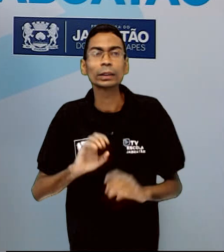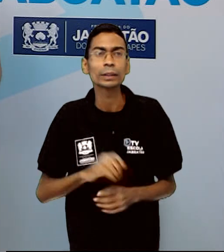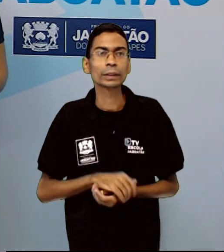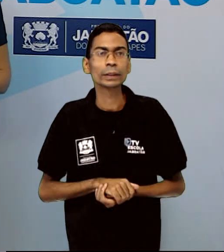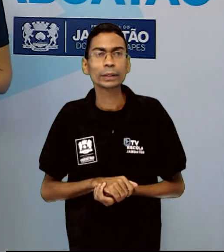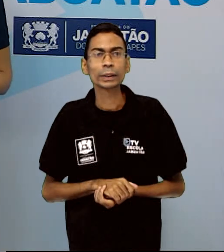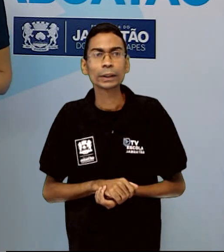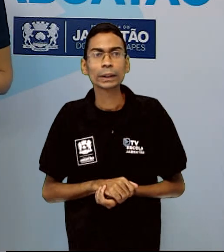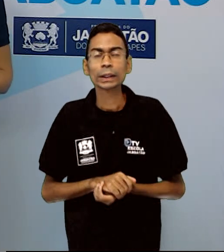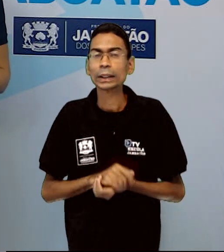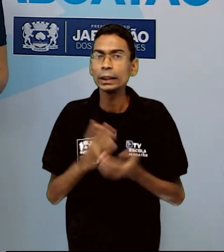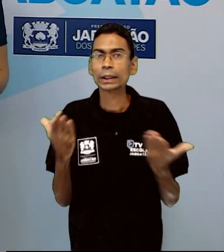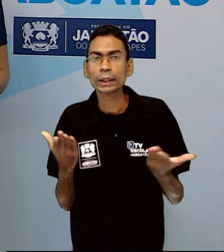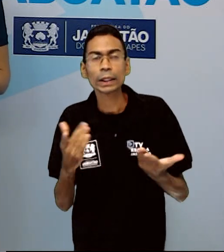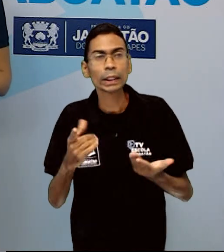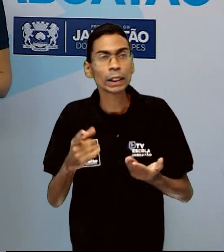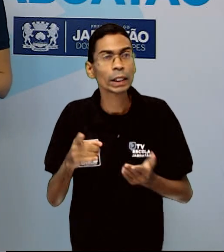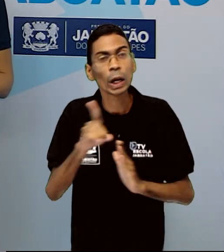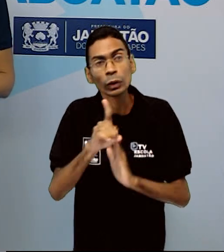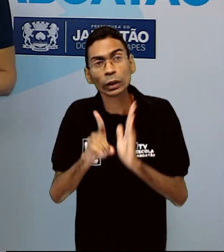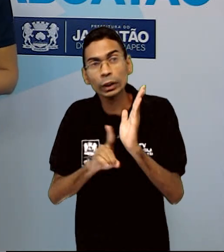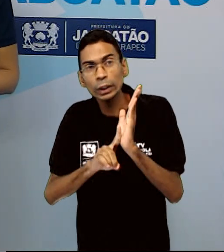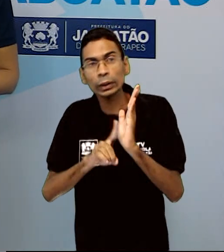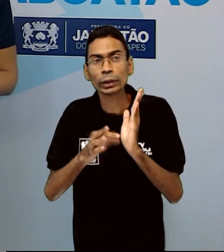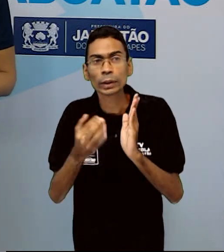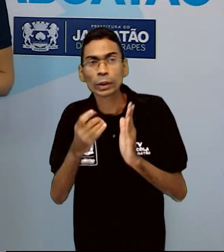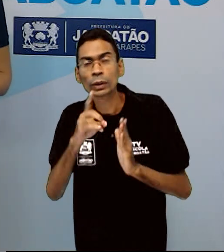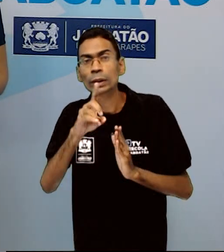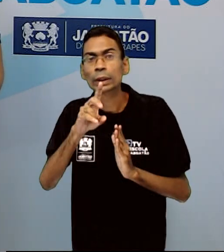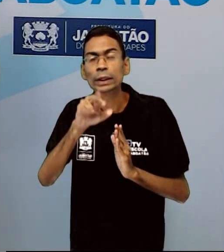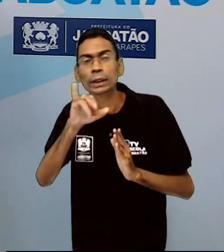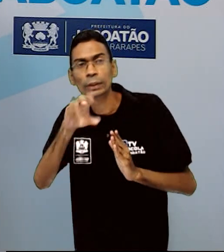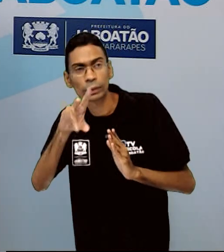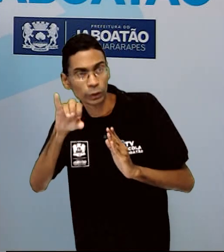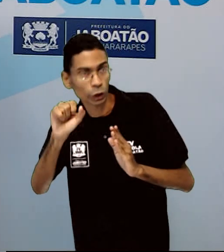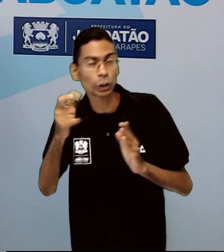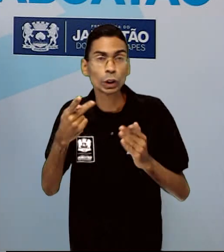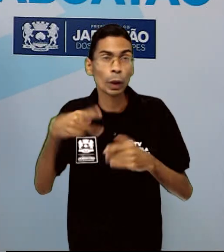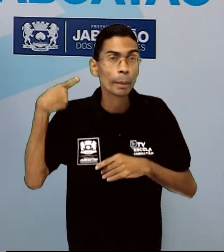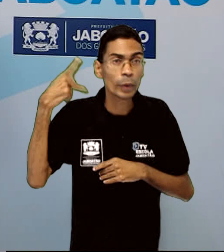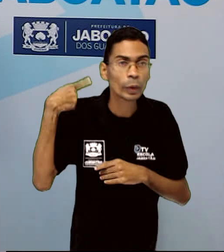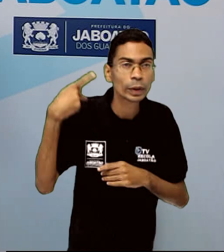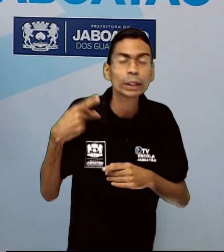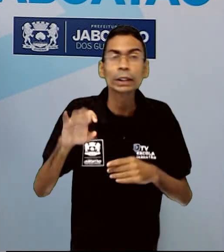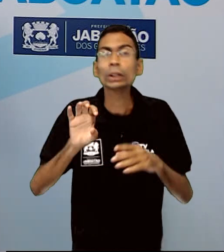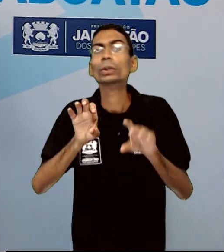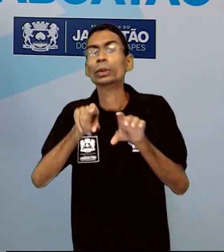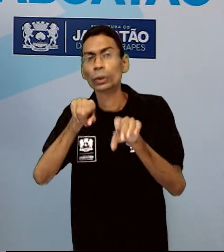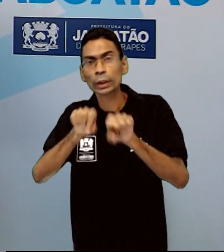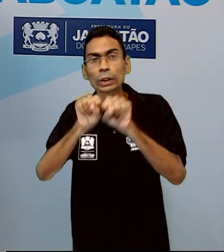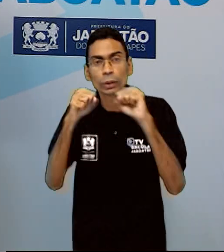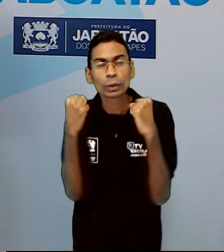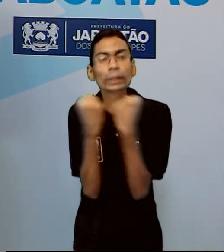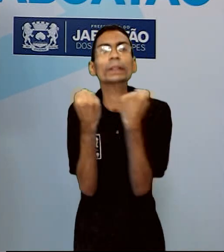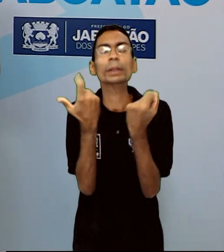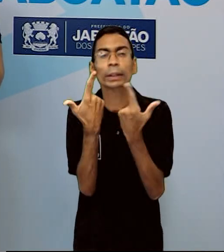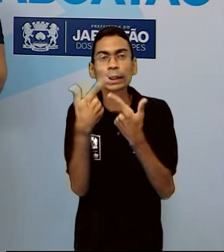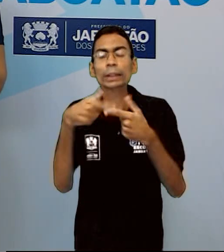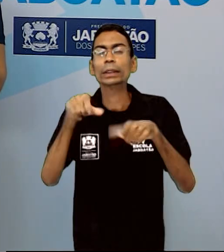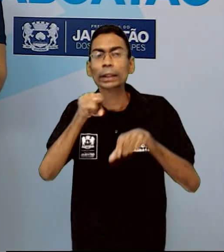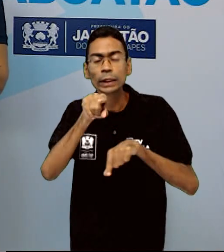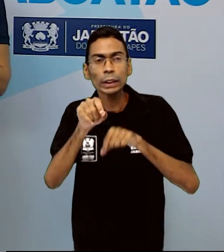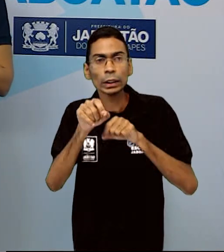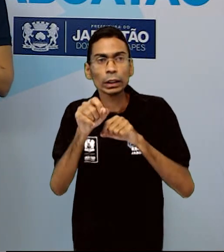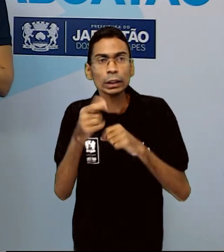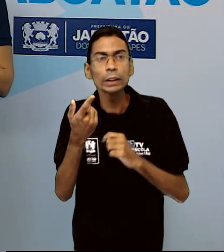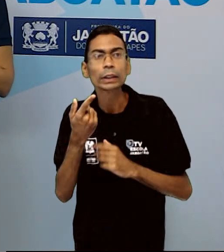condição de quem possui direitos civis, políticos e sociais, que garante a participação na